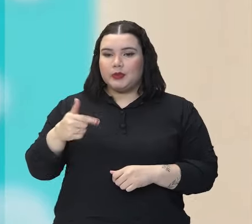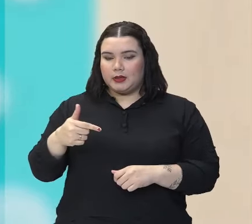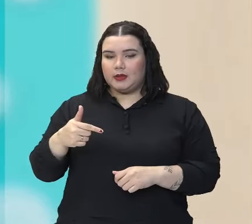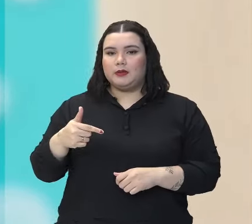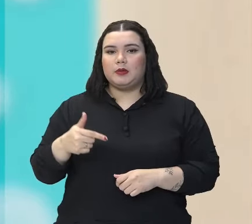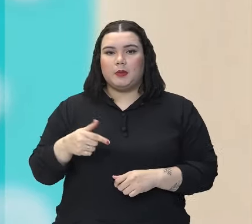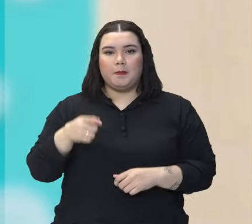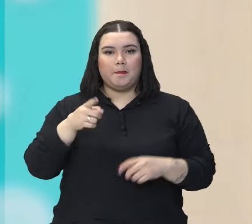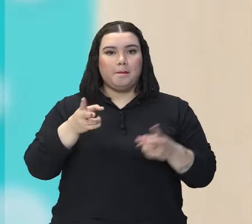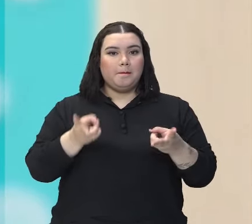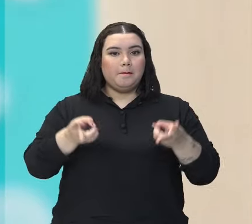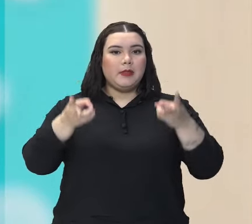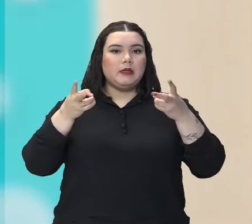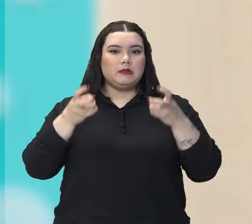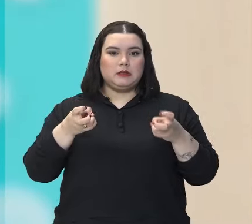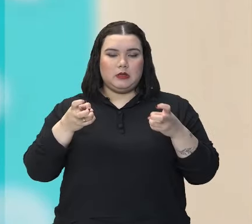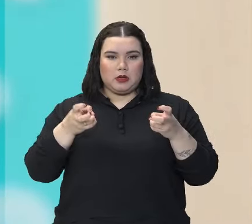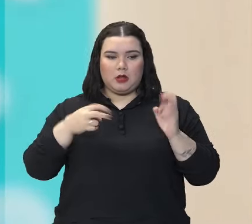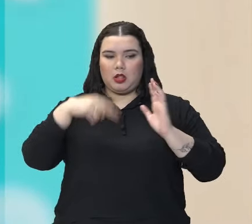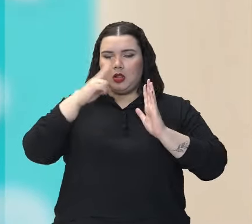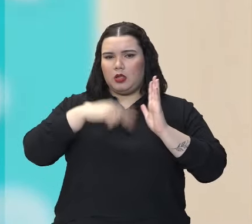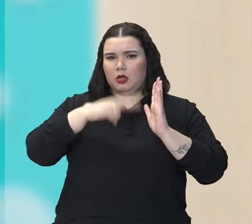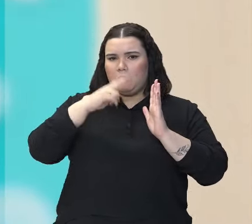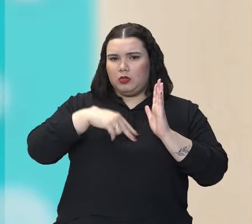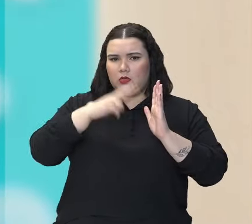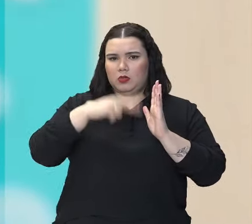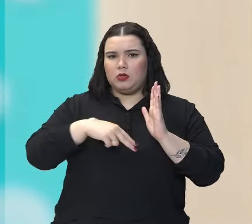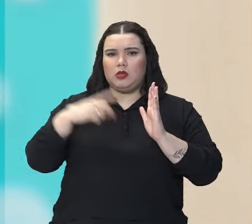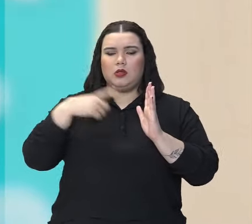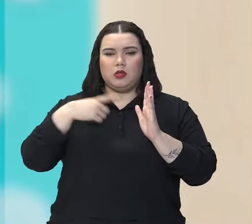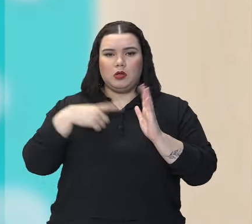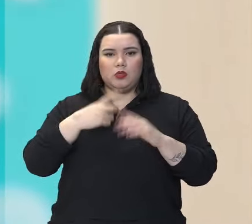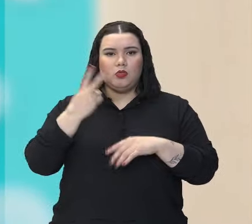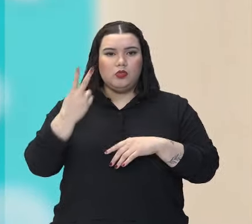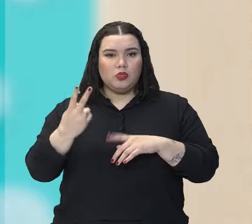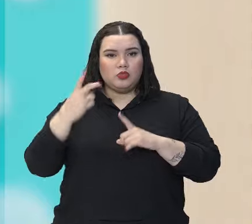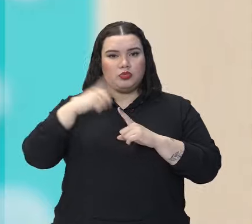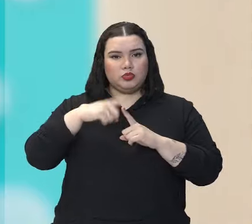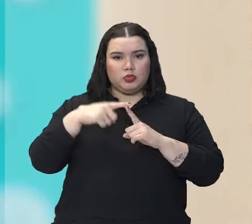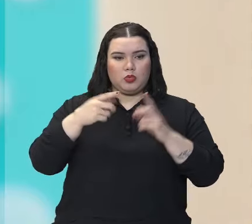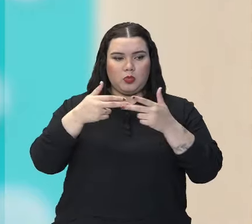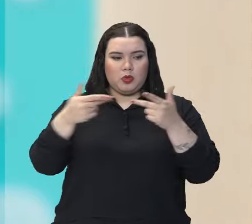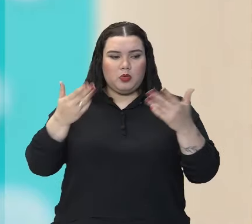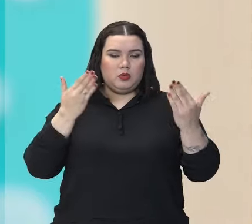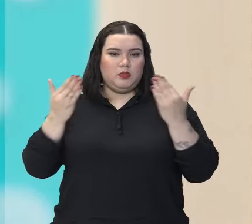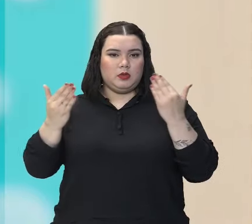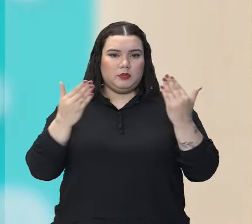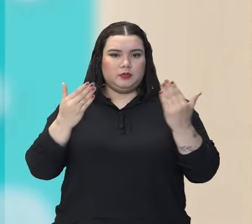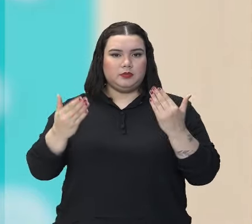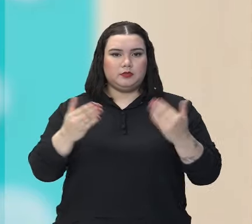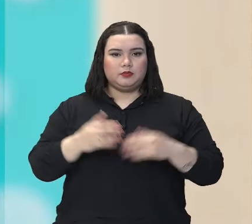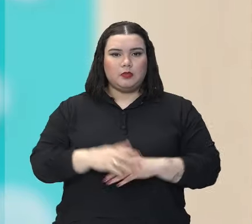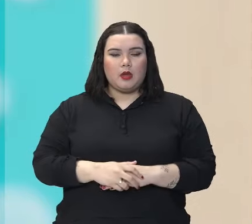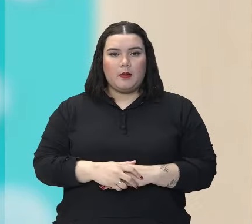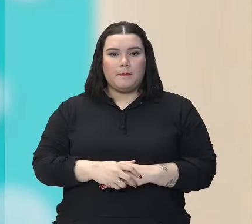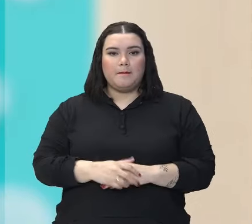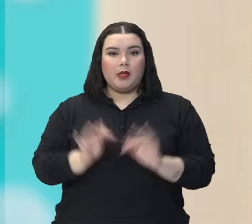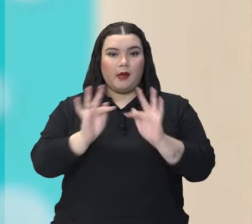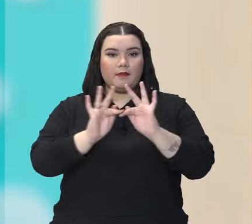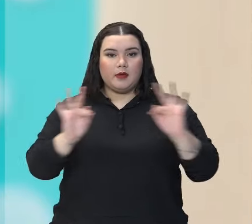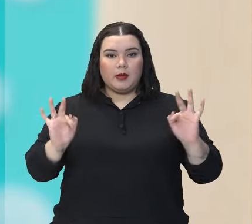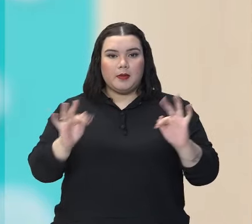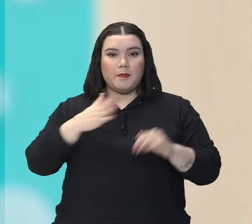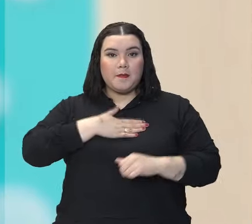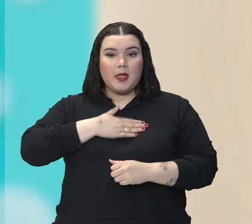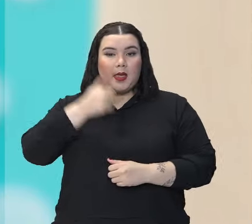perceber, pela leitura, que tem dois objetos sendo comparados. Minha mãe é